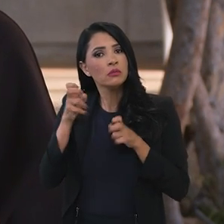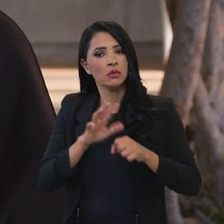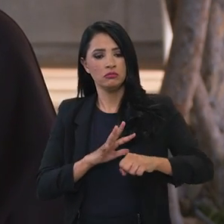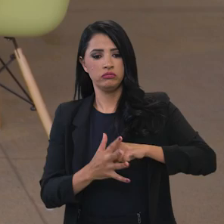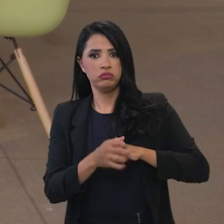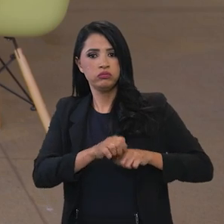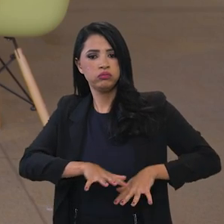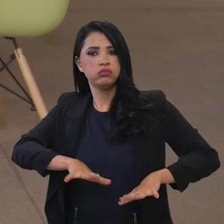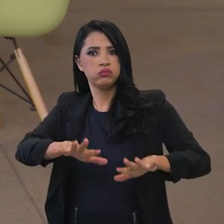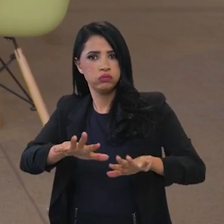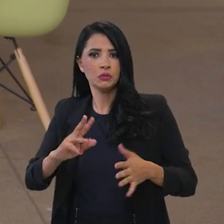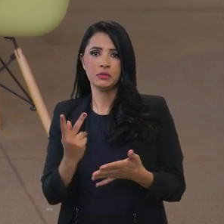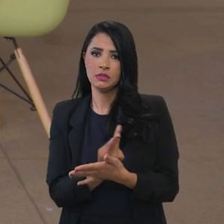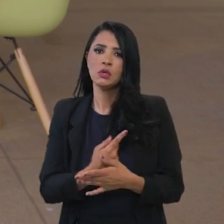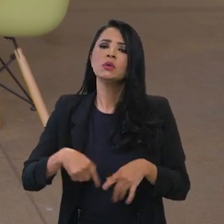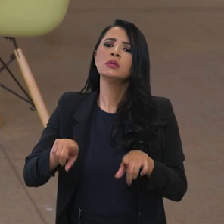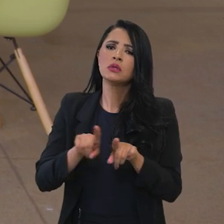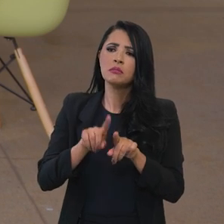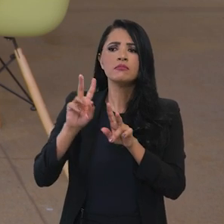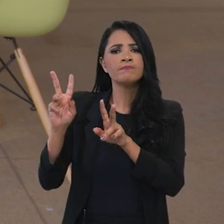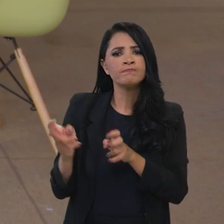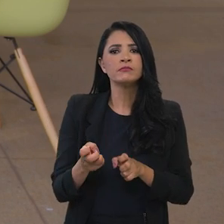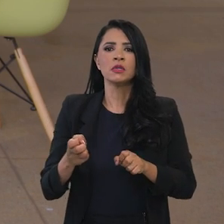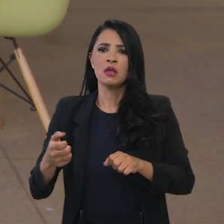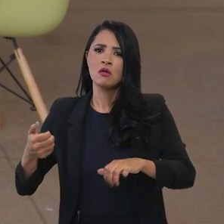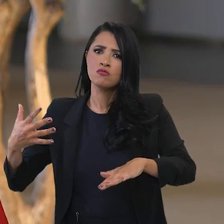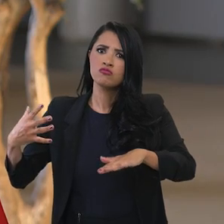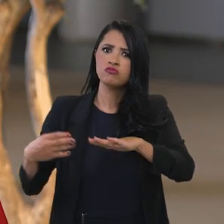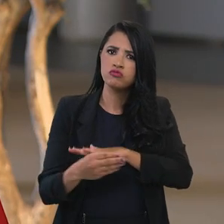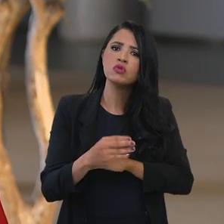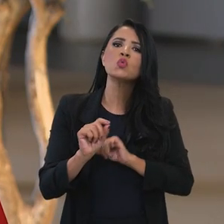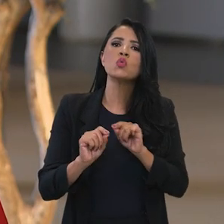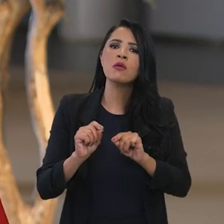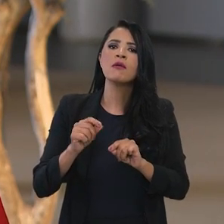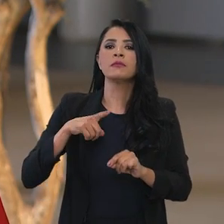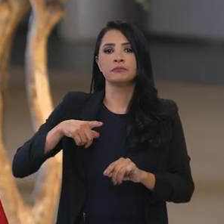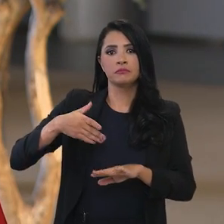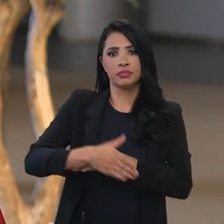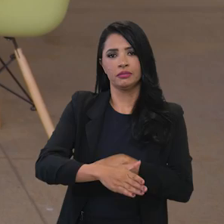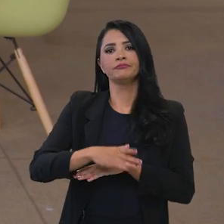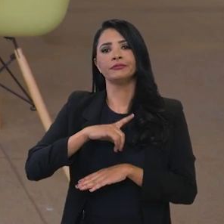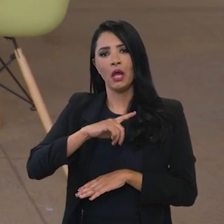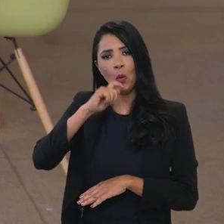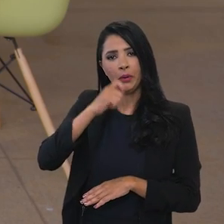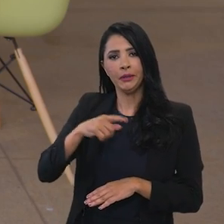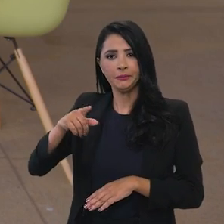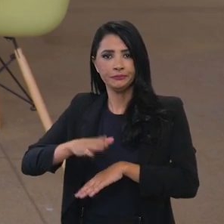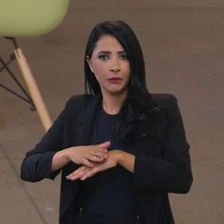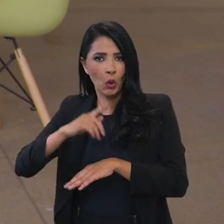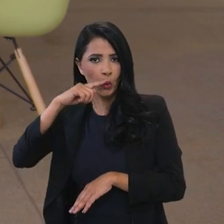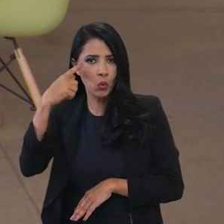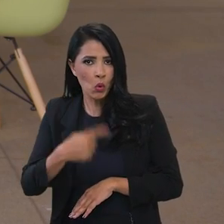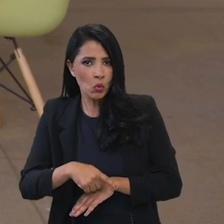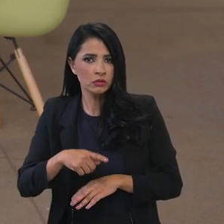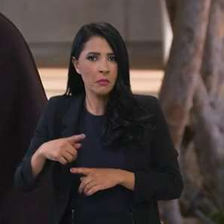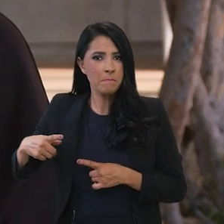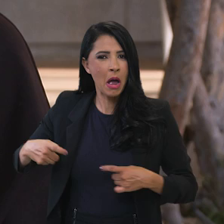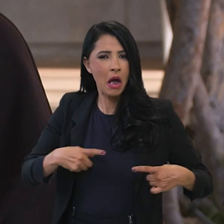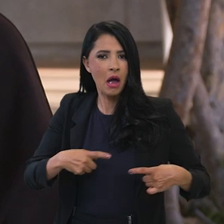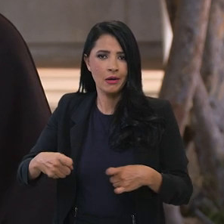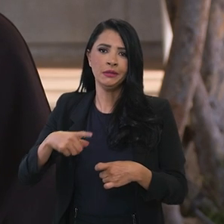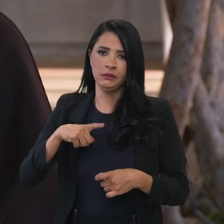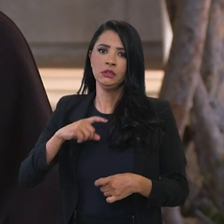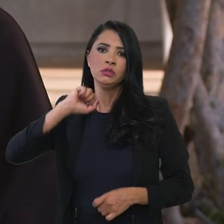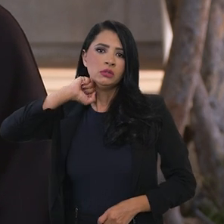da Covid, nós vimos também a invasão da Ucrânia pela Rússia, o que gera um tensionamento no